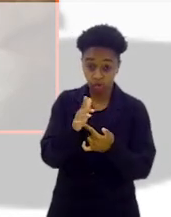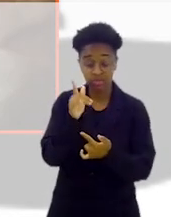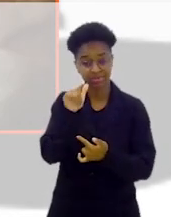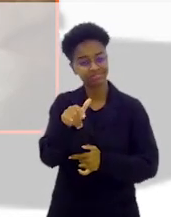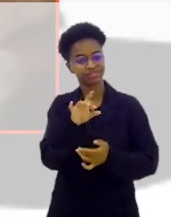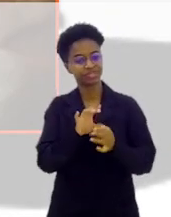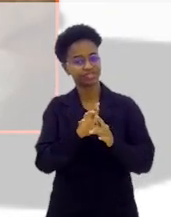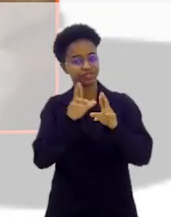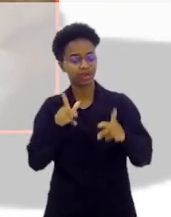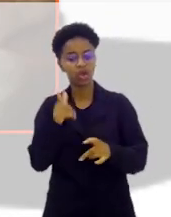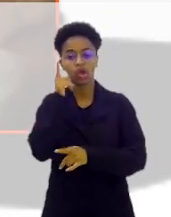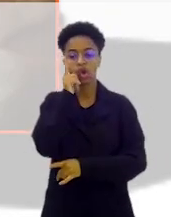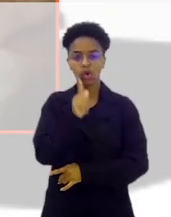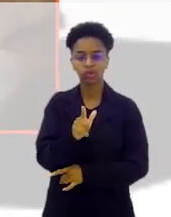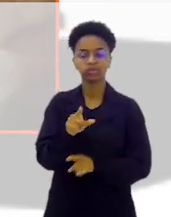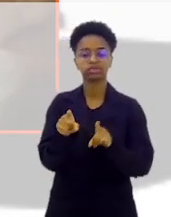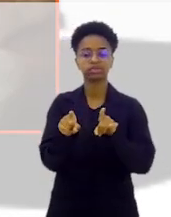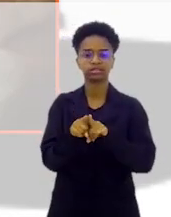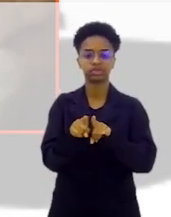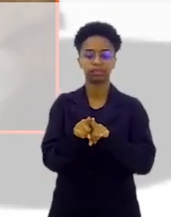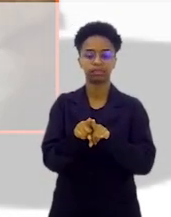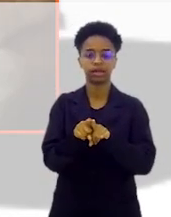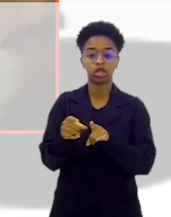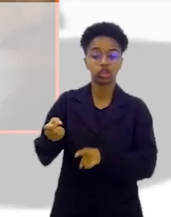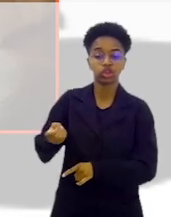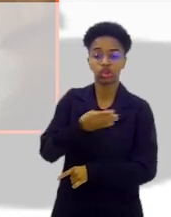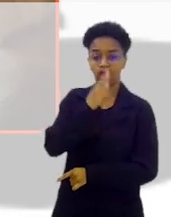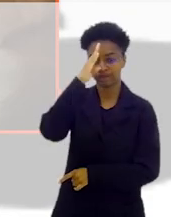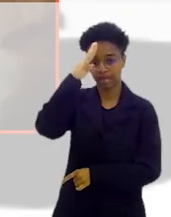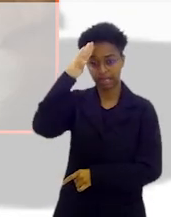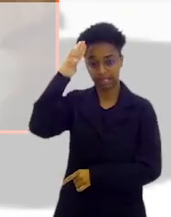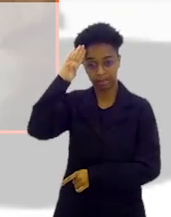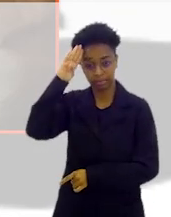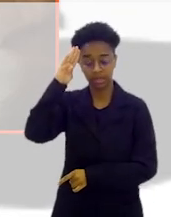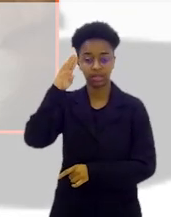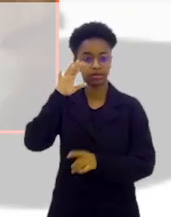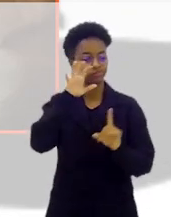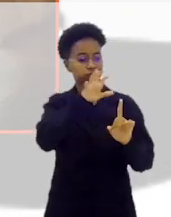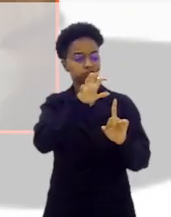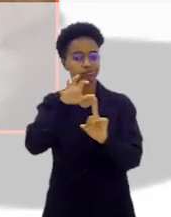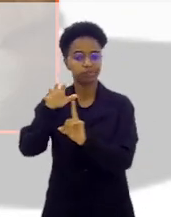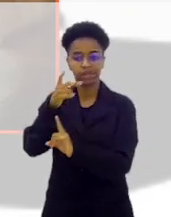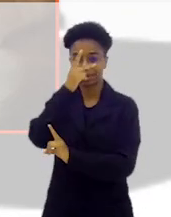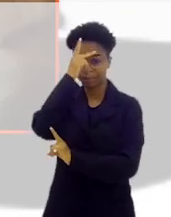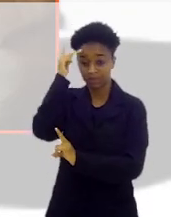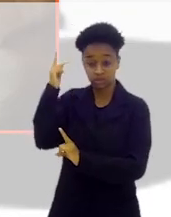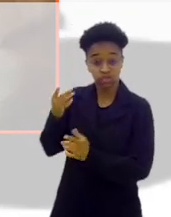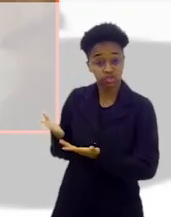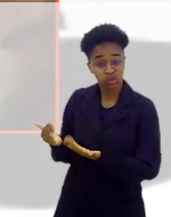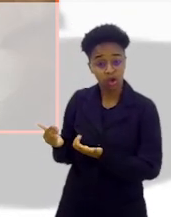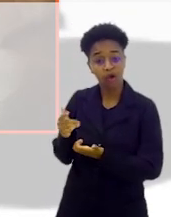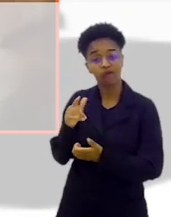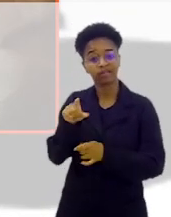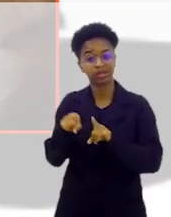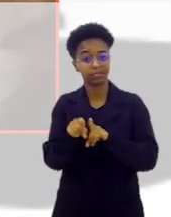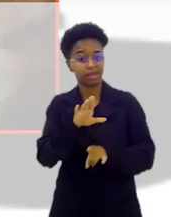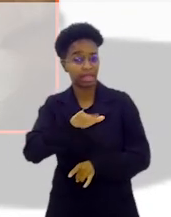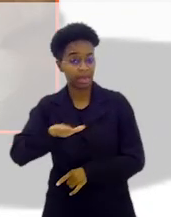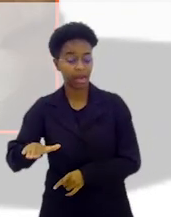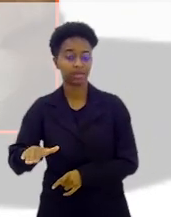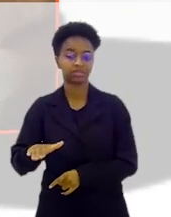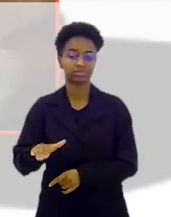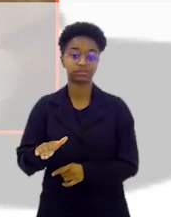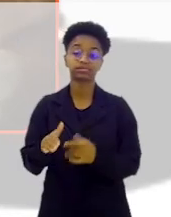torna a formar uma nova academia na cabeça das criaturinhas que estão vindo aí, que são as